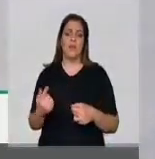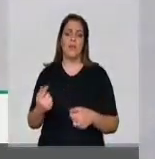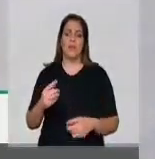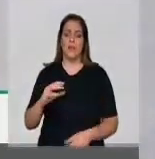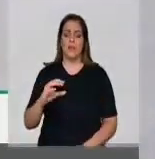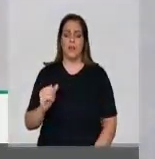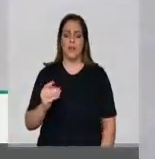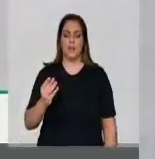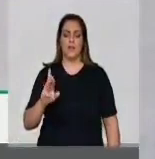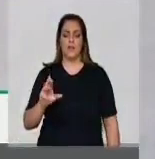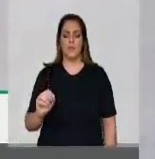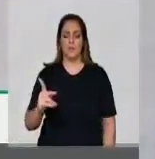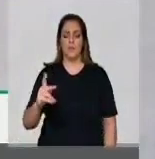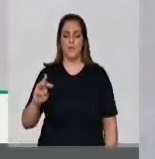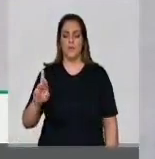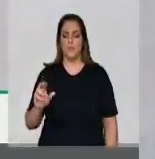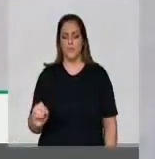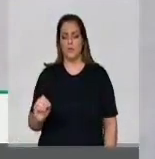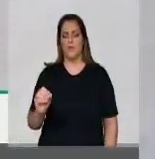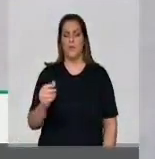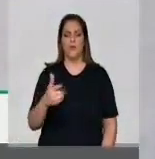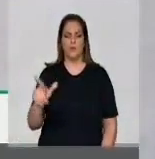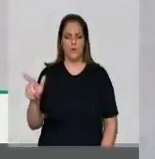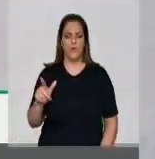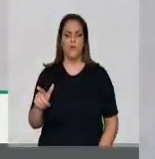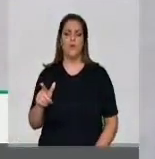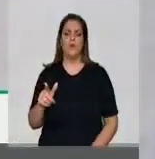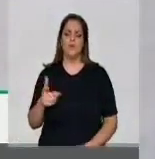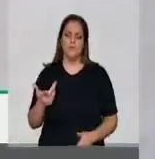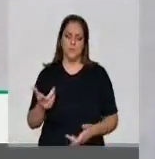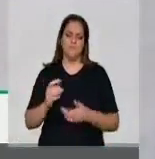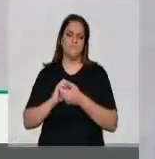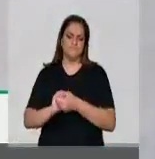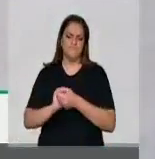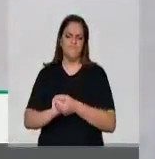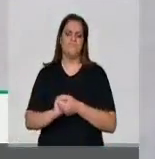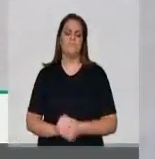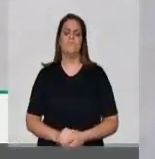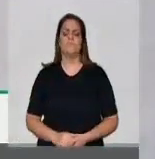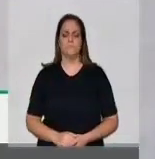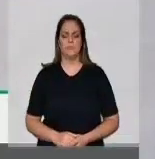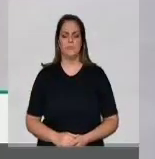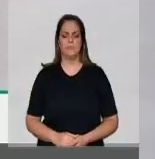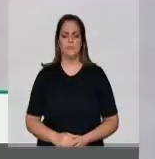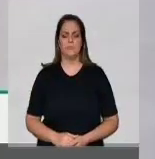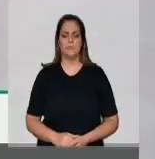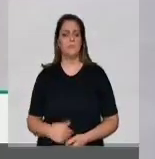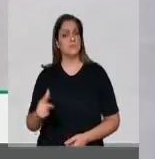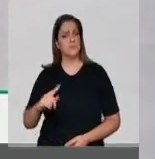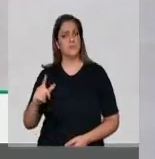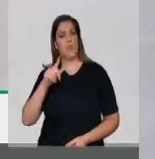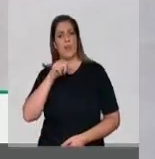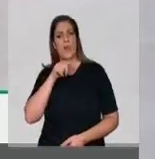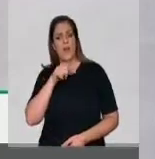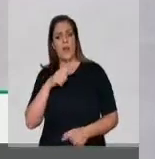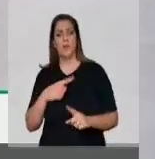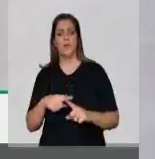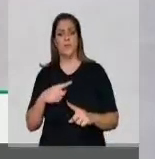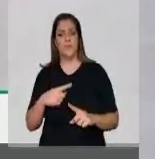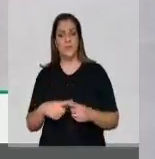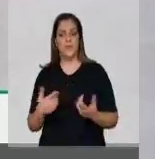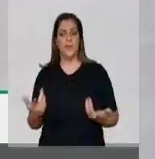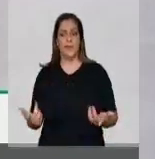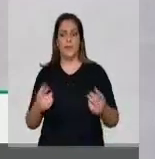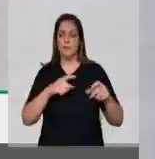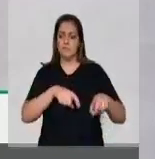aninho na segunda-feira, que a gente vai chegar, além disso, abastecimento de água para as comunidades rurais, com uma perfuratriz para